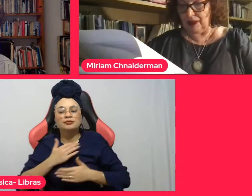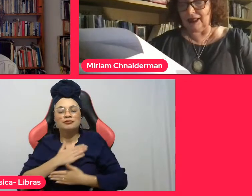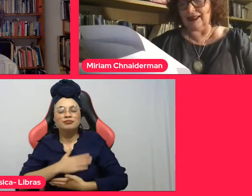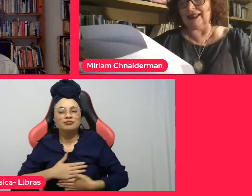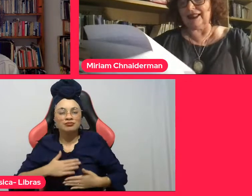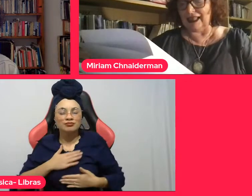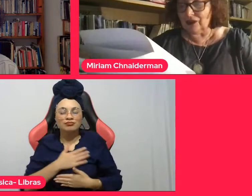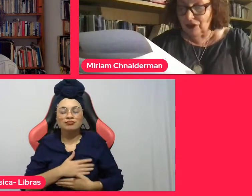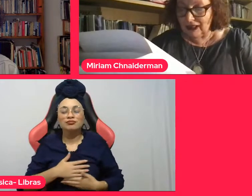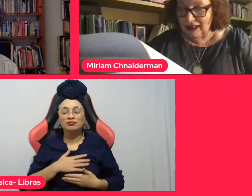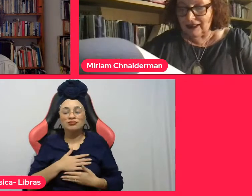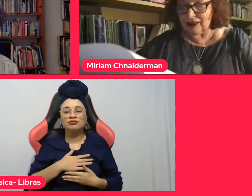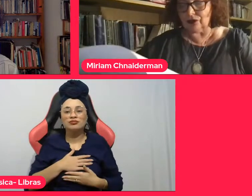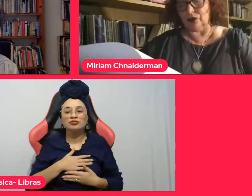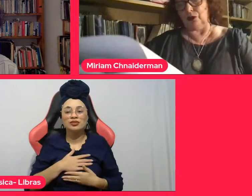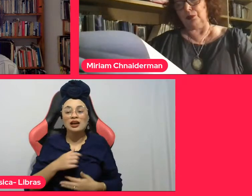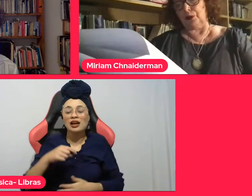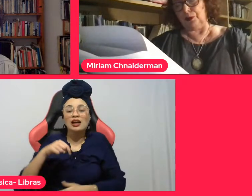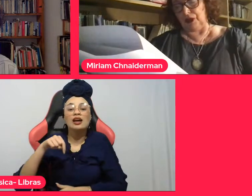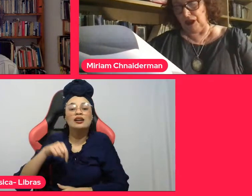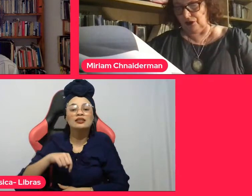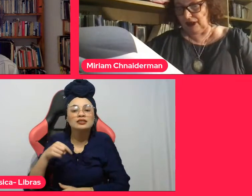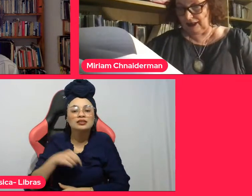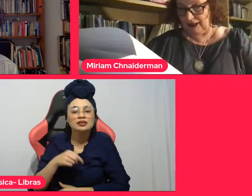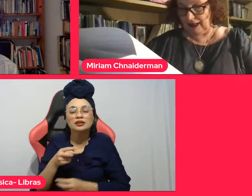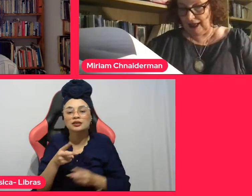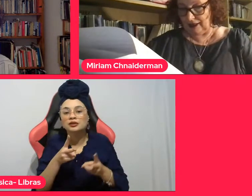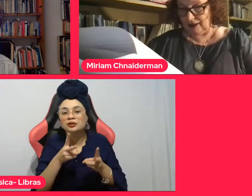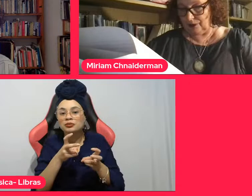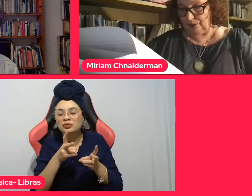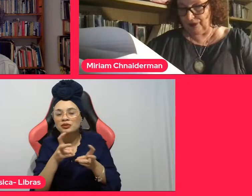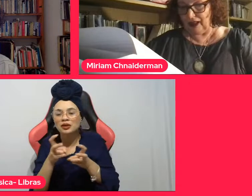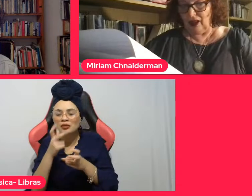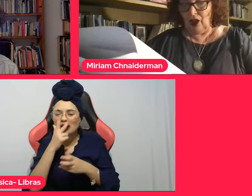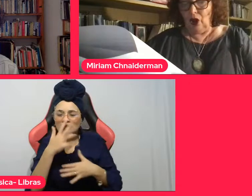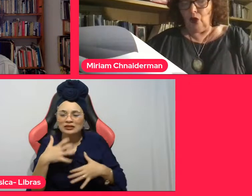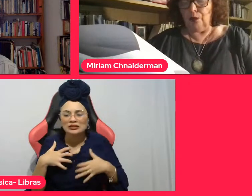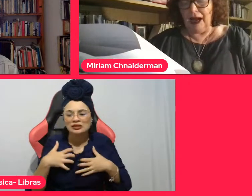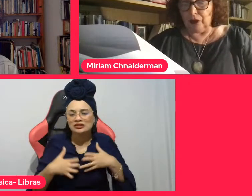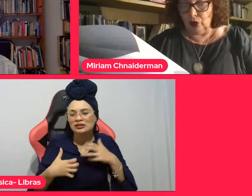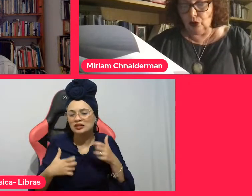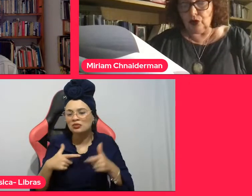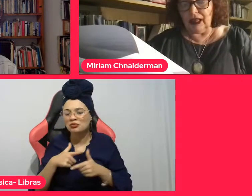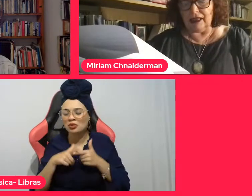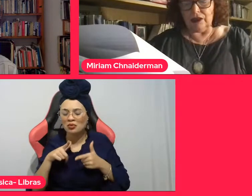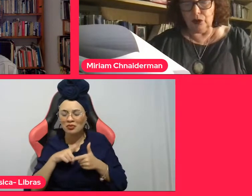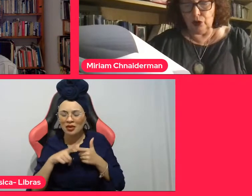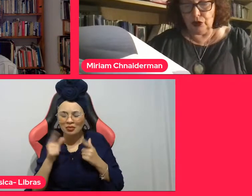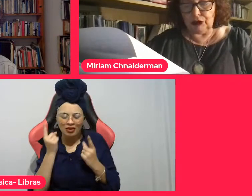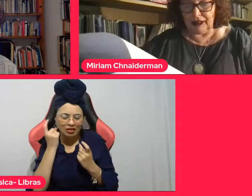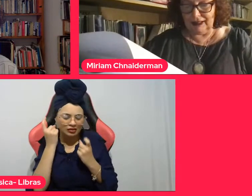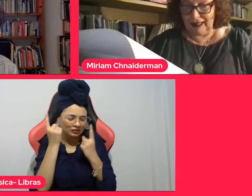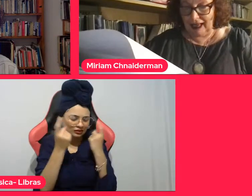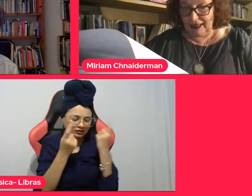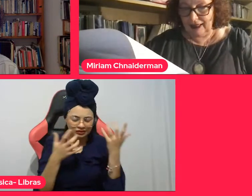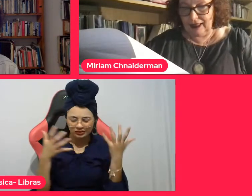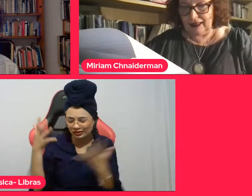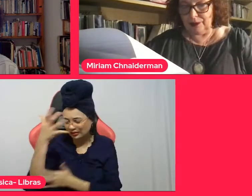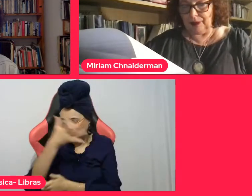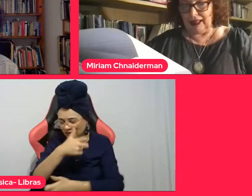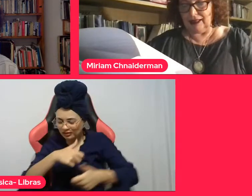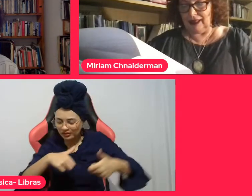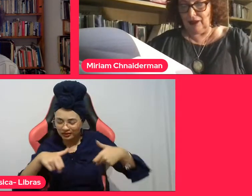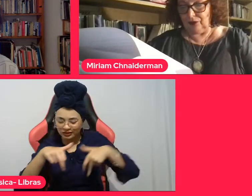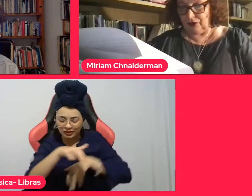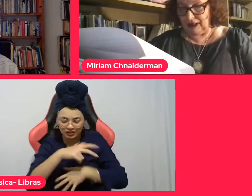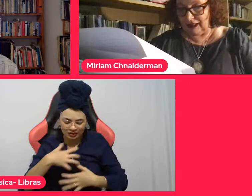de alma que se tranquilizam no burburinho da cidade. O barulho da angústia interna